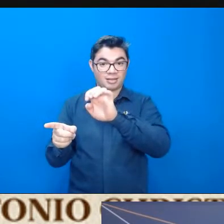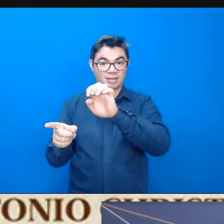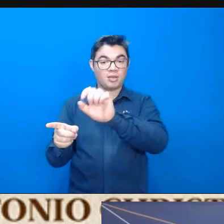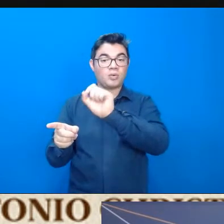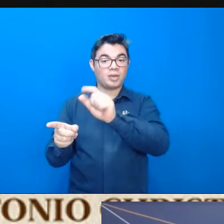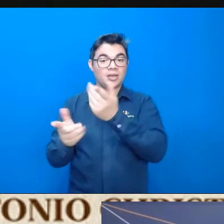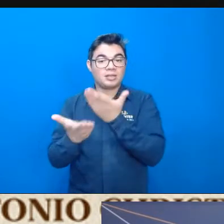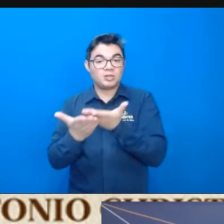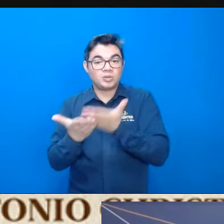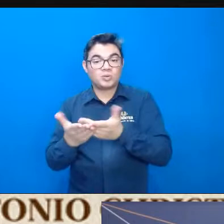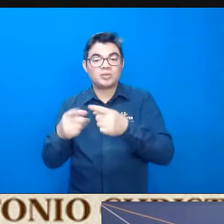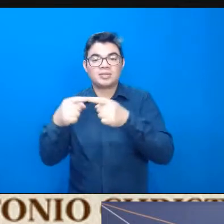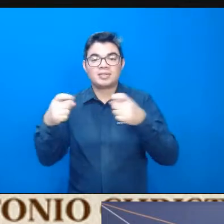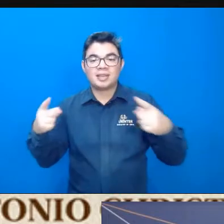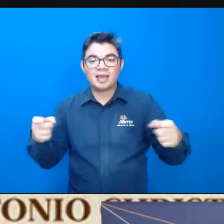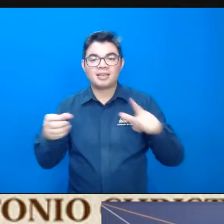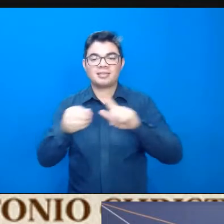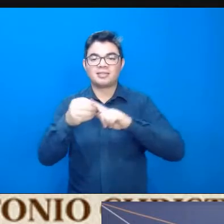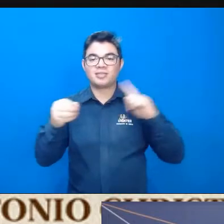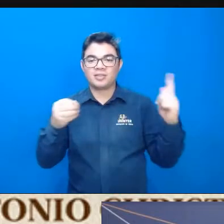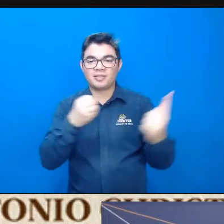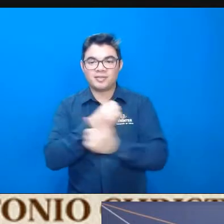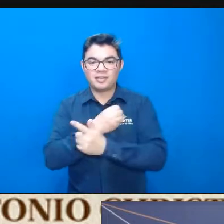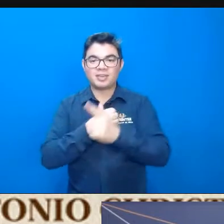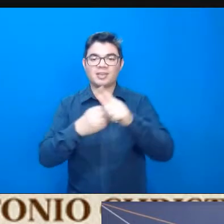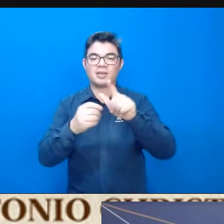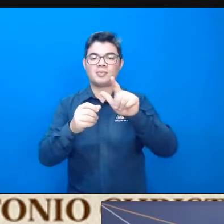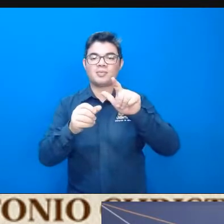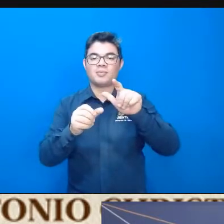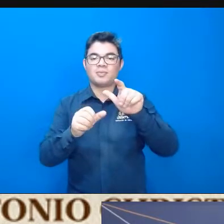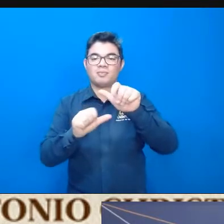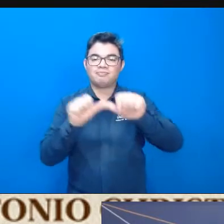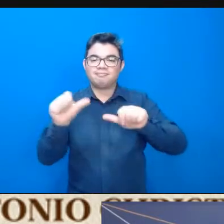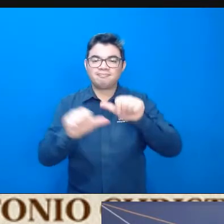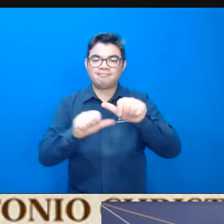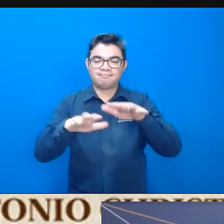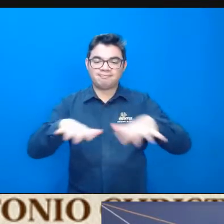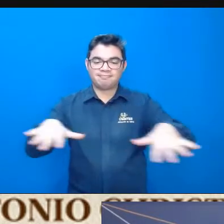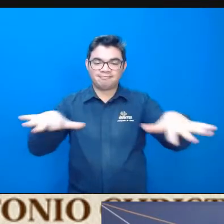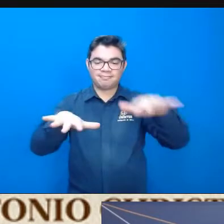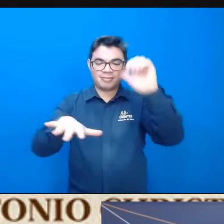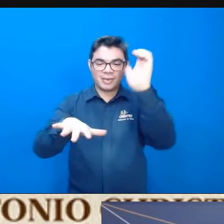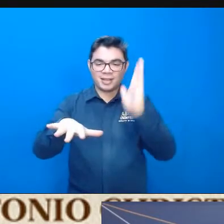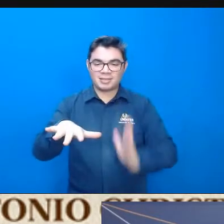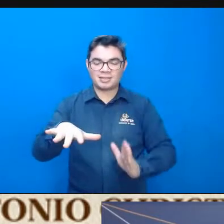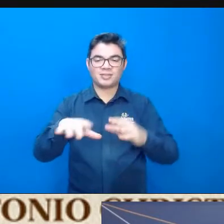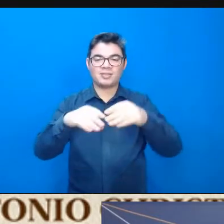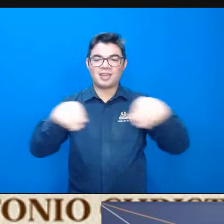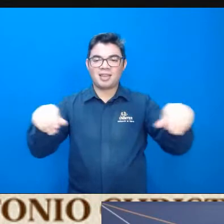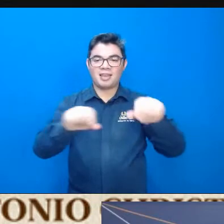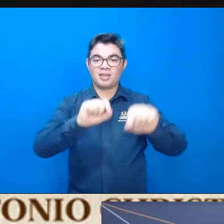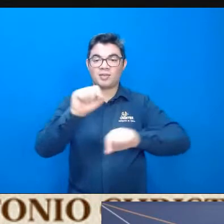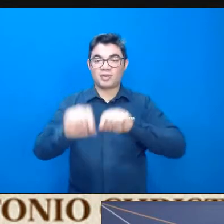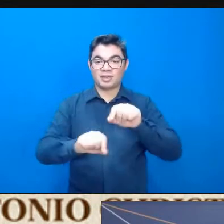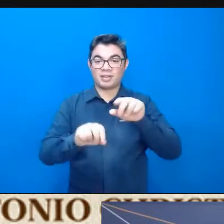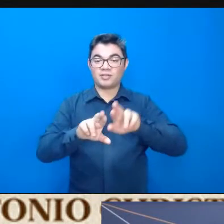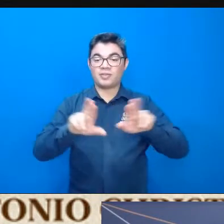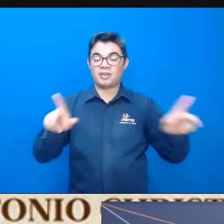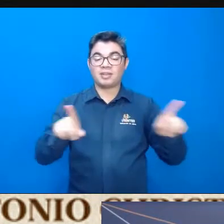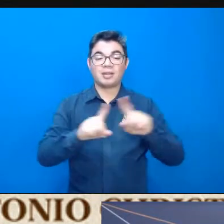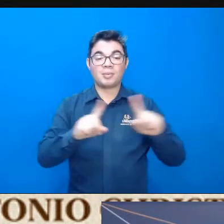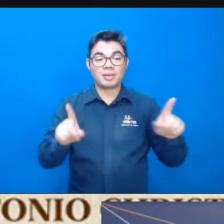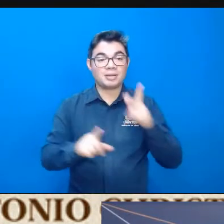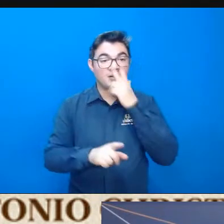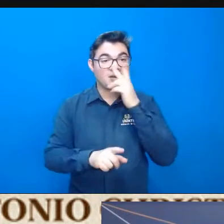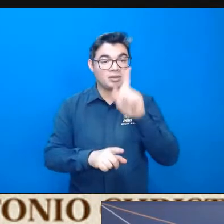da ciência geográfica e geomorfológica no âmbito do Brasil né então um pouco distinto mas eu acho que